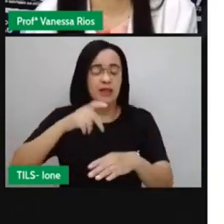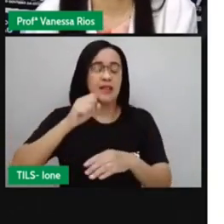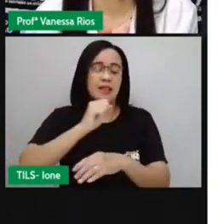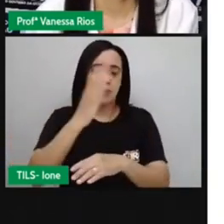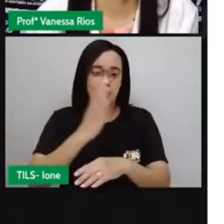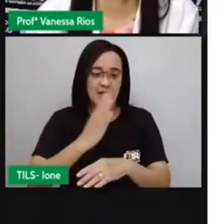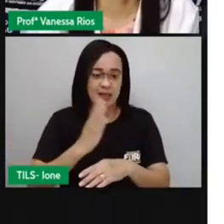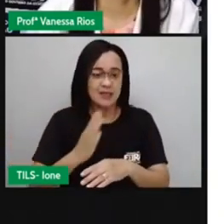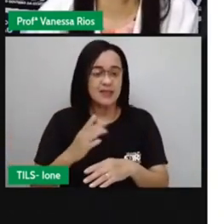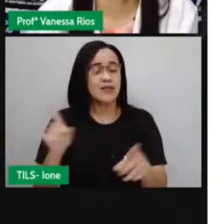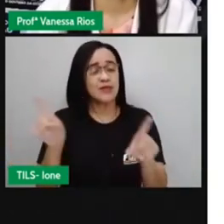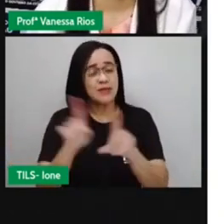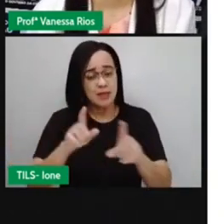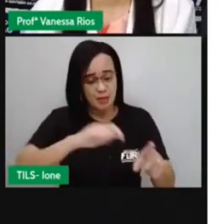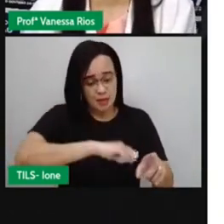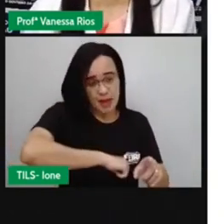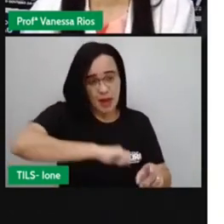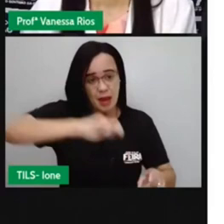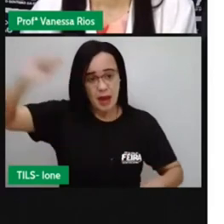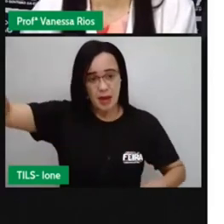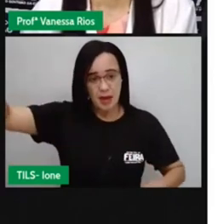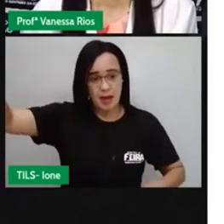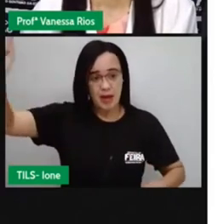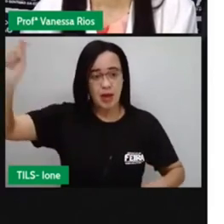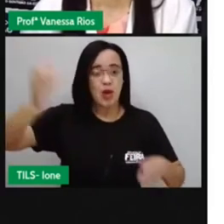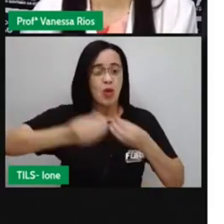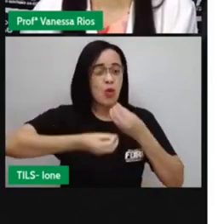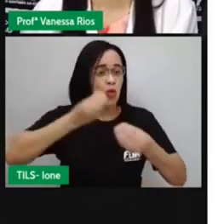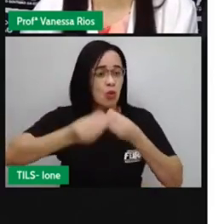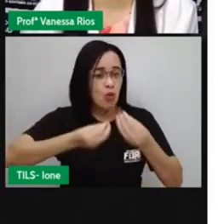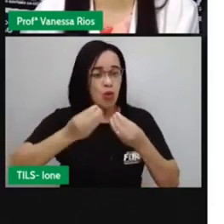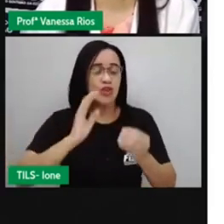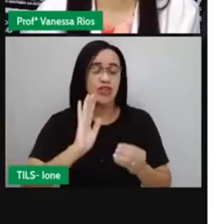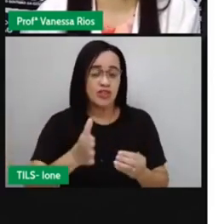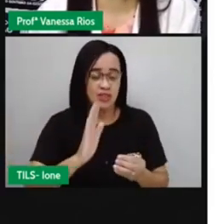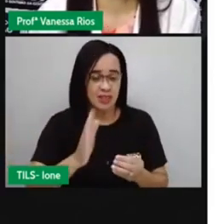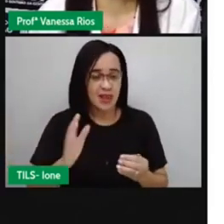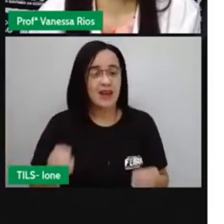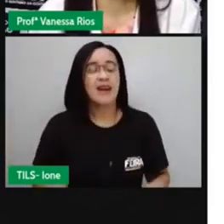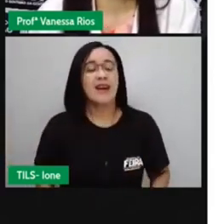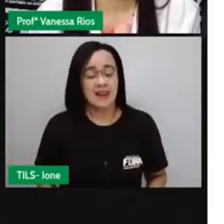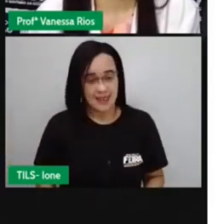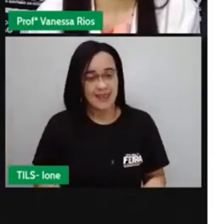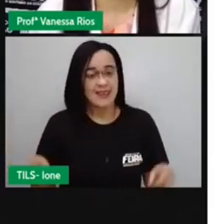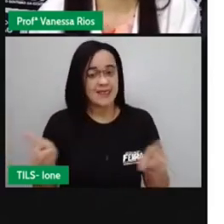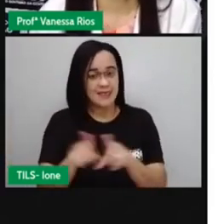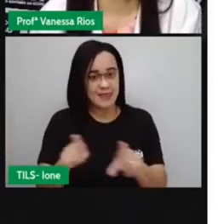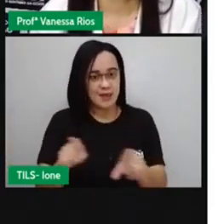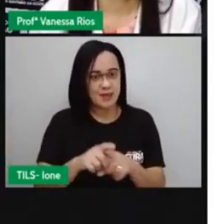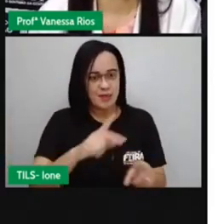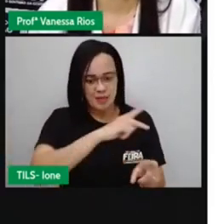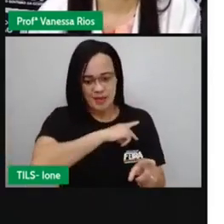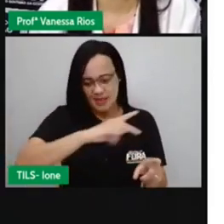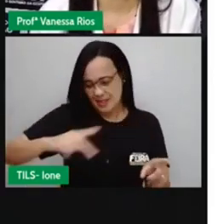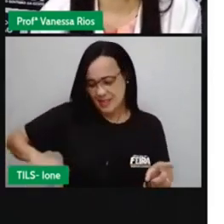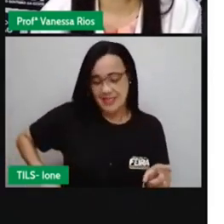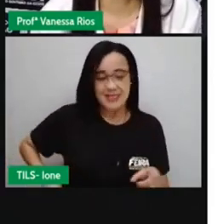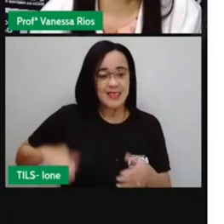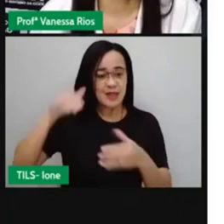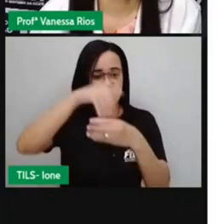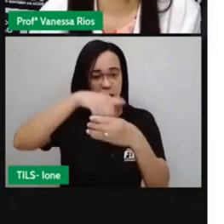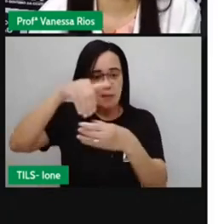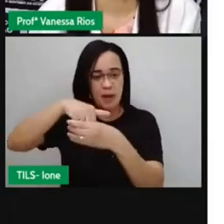proclamação da república, como as eleições para presidente foram acontecendo e